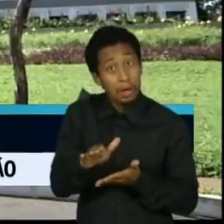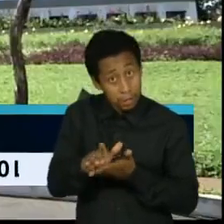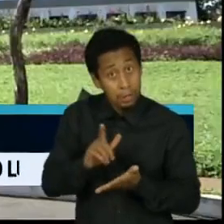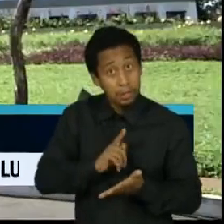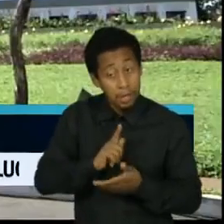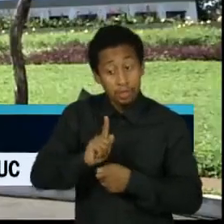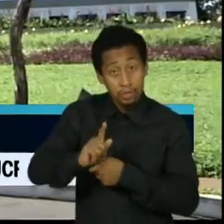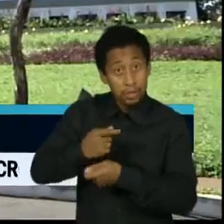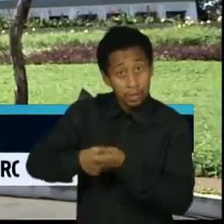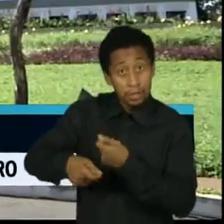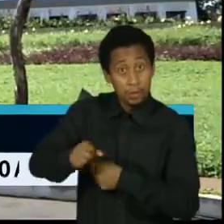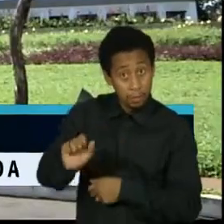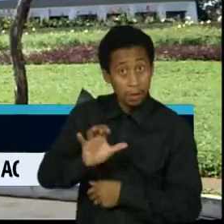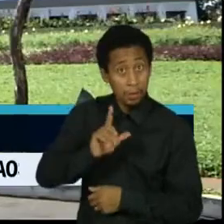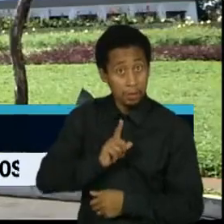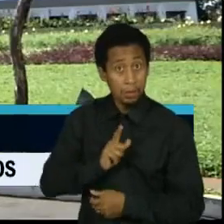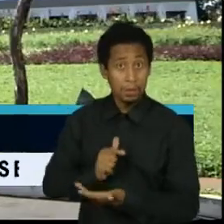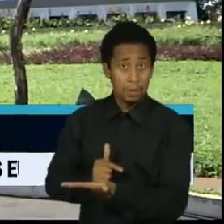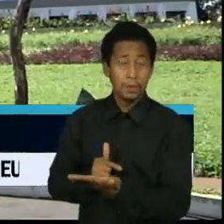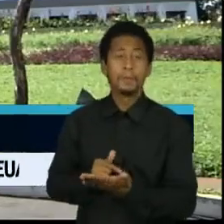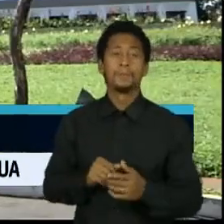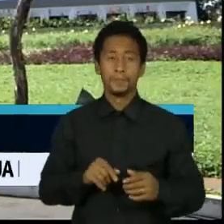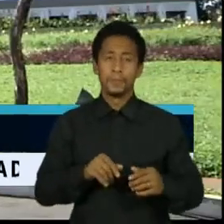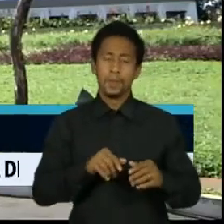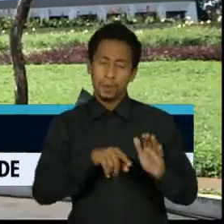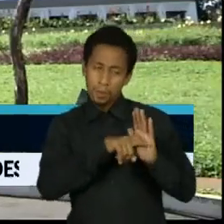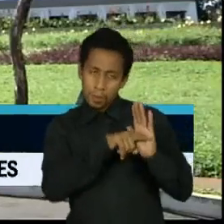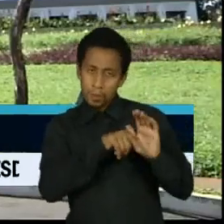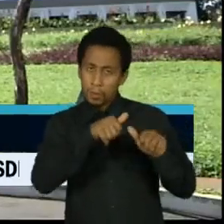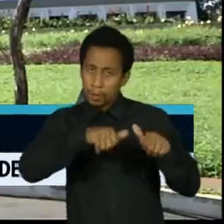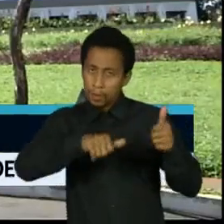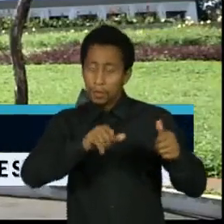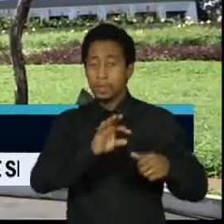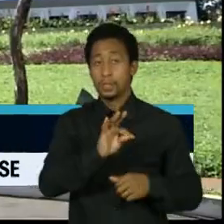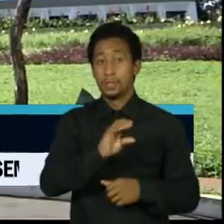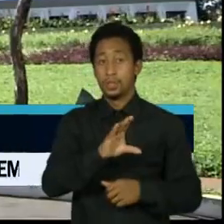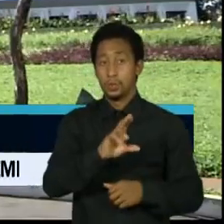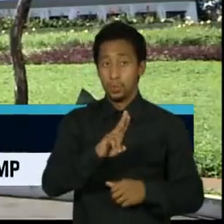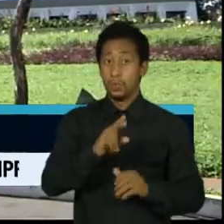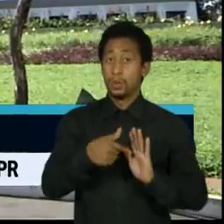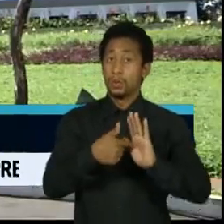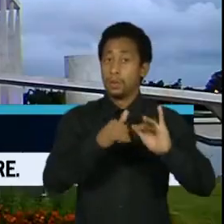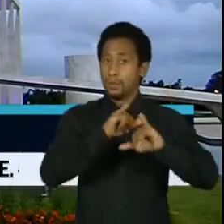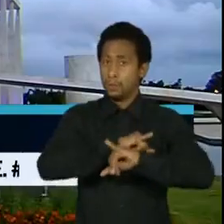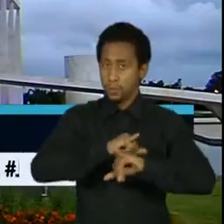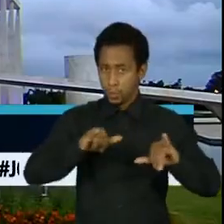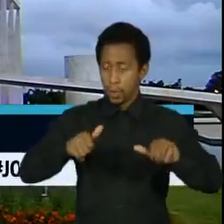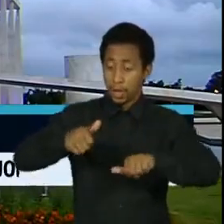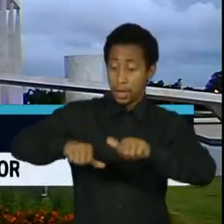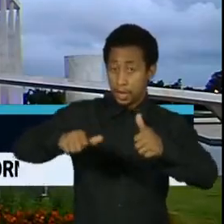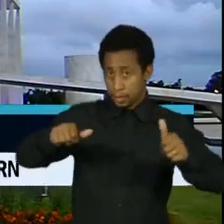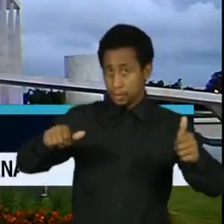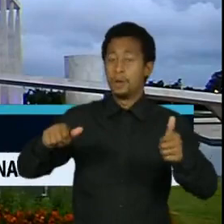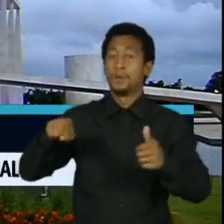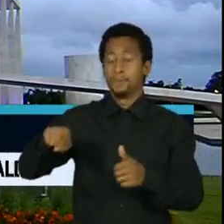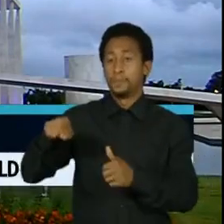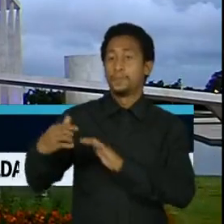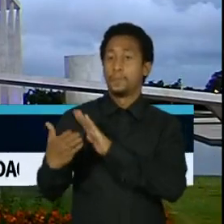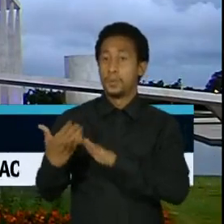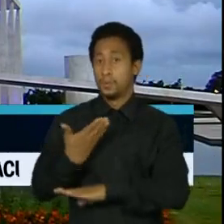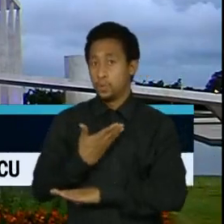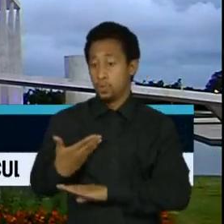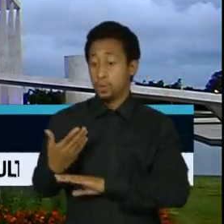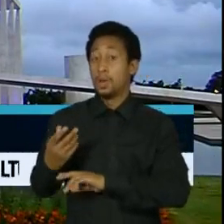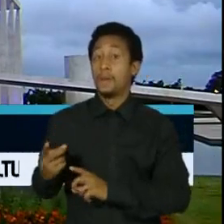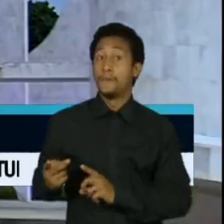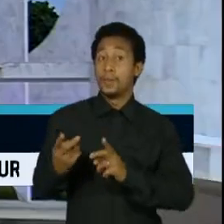gestão. Para o coordenador do Observatório do TCU, a decisão do tribunal de analisar as privatizações federais antes do governo